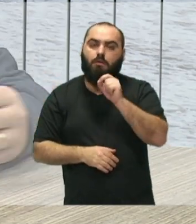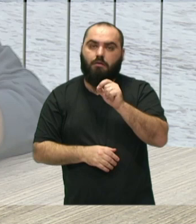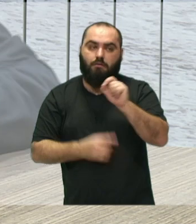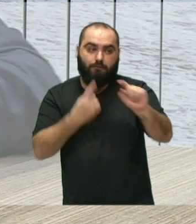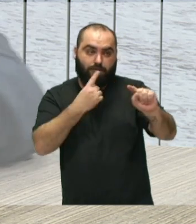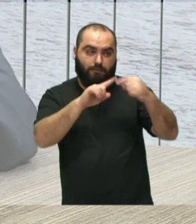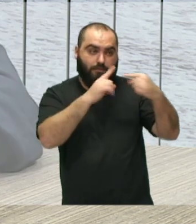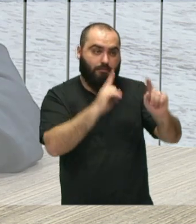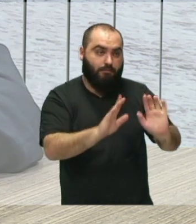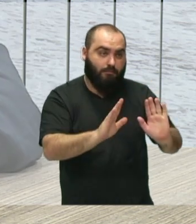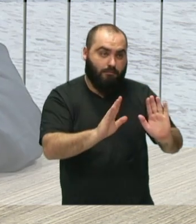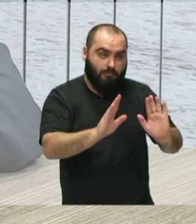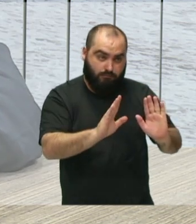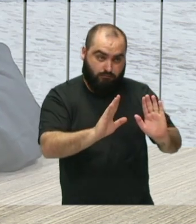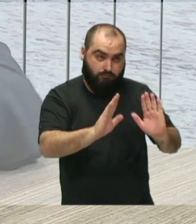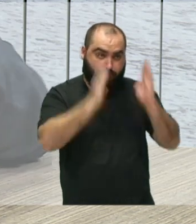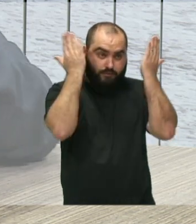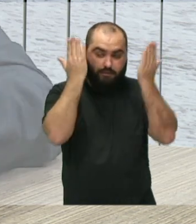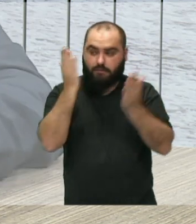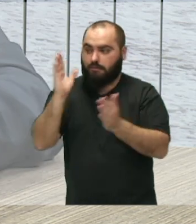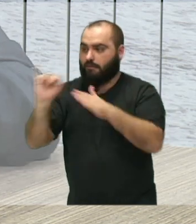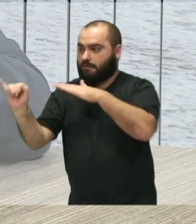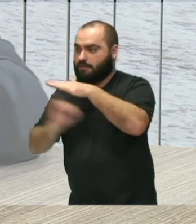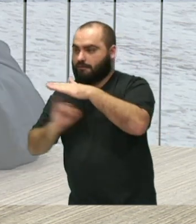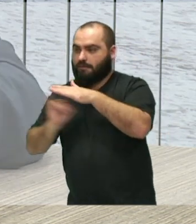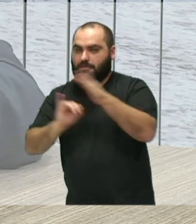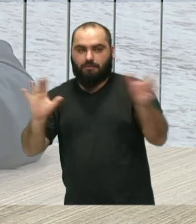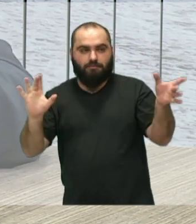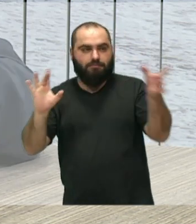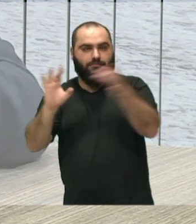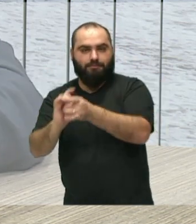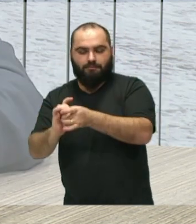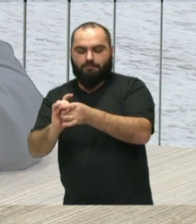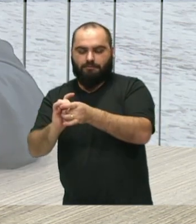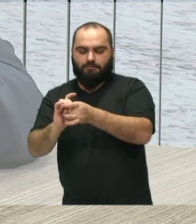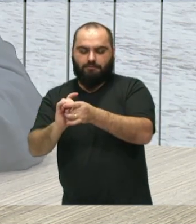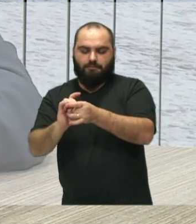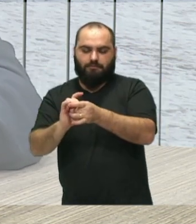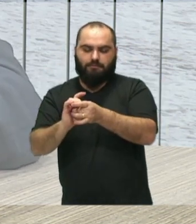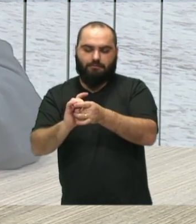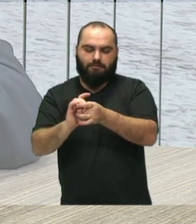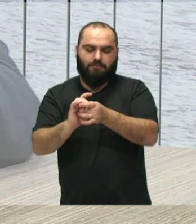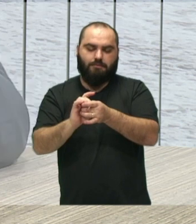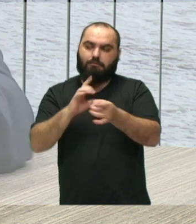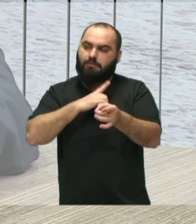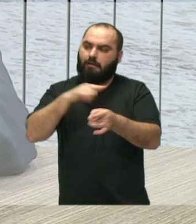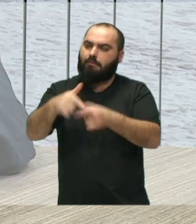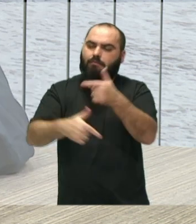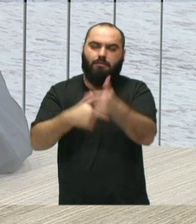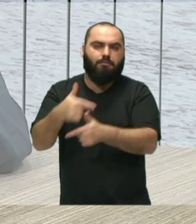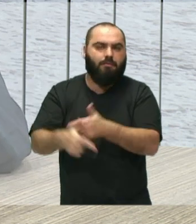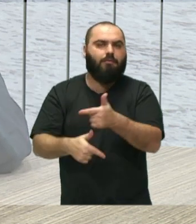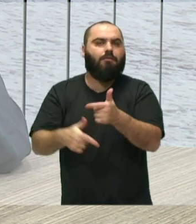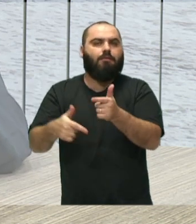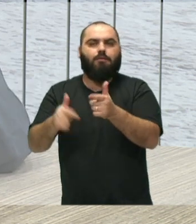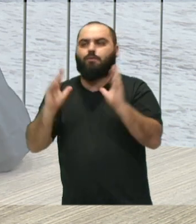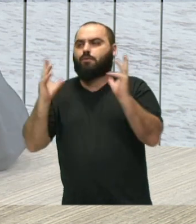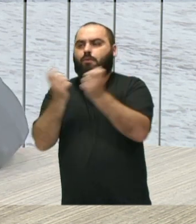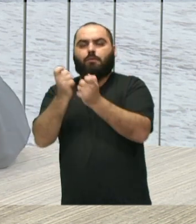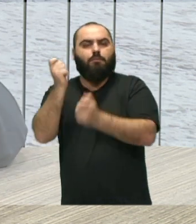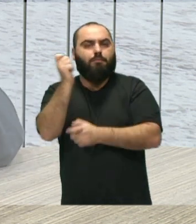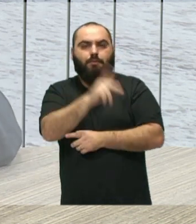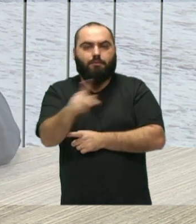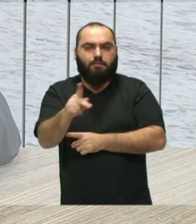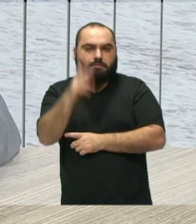música continuado, onde vinham aquelas oficinas e todo ano a gente promove, e acabava os professores e iriam